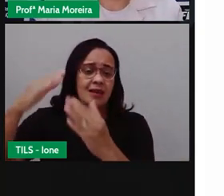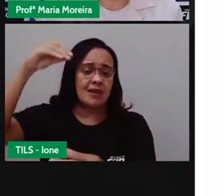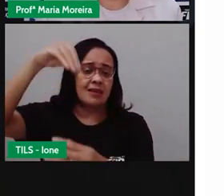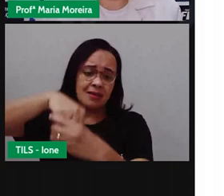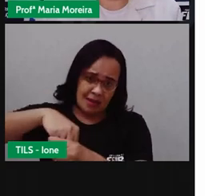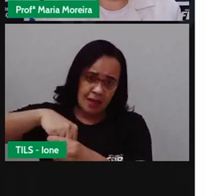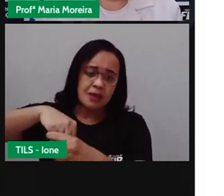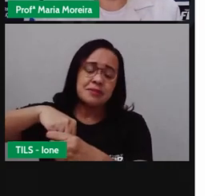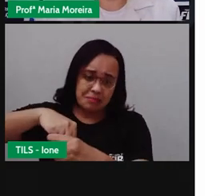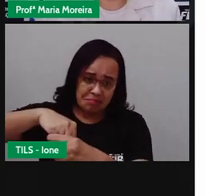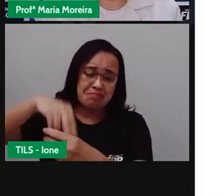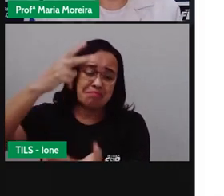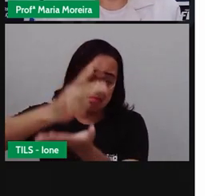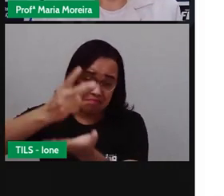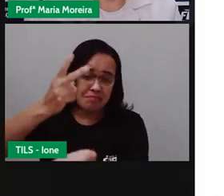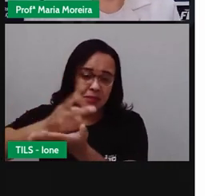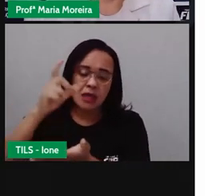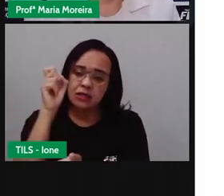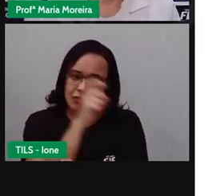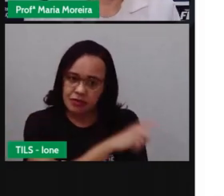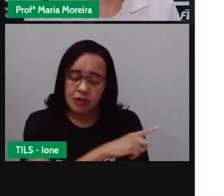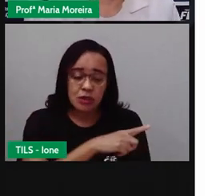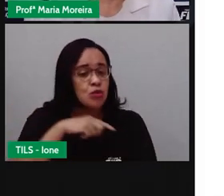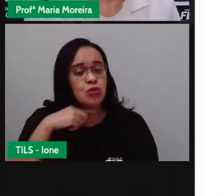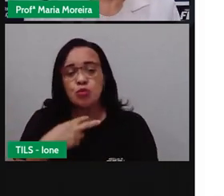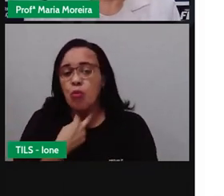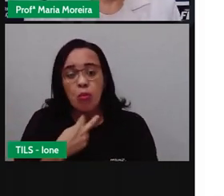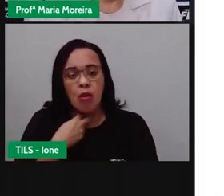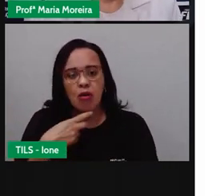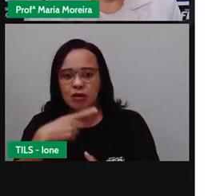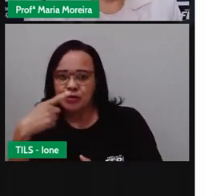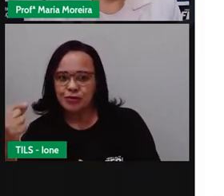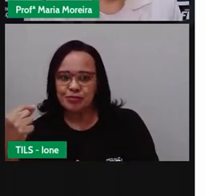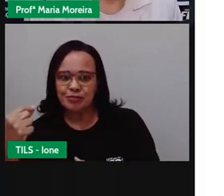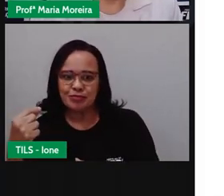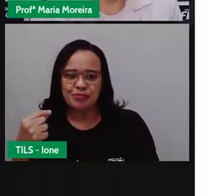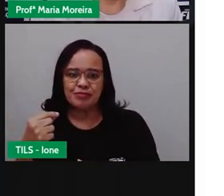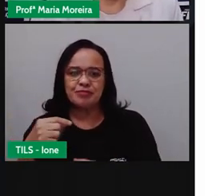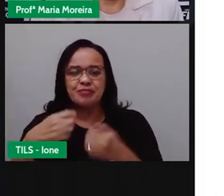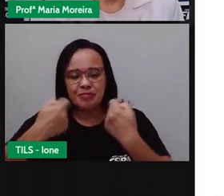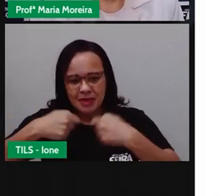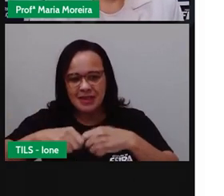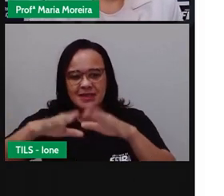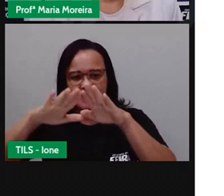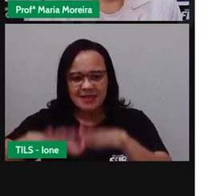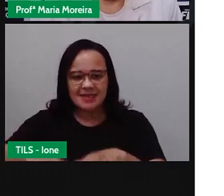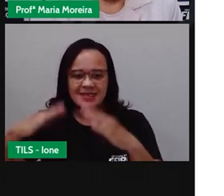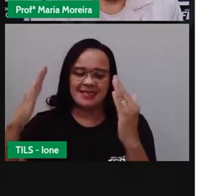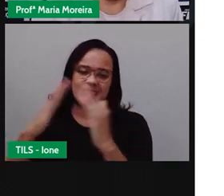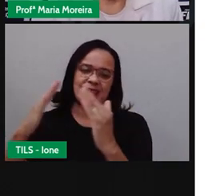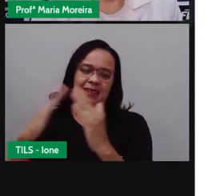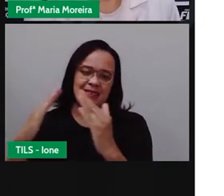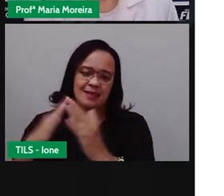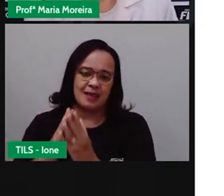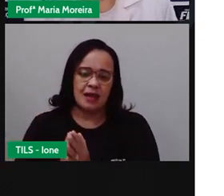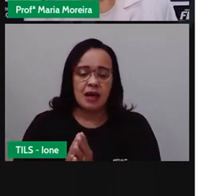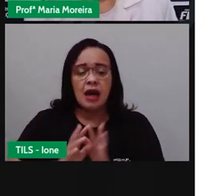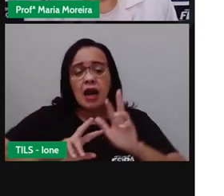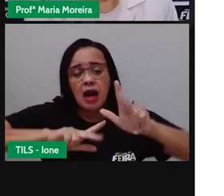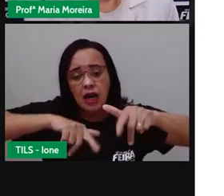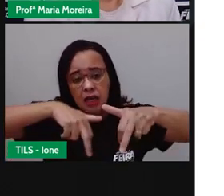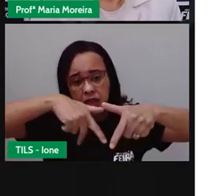máximo de tempo aí em casa. Certo? Bom, seja a pé, de